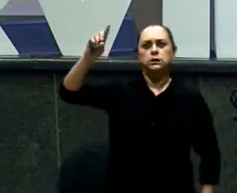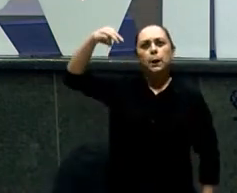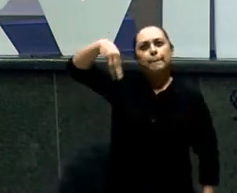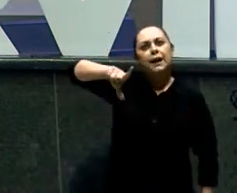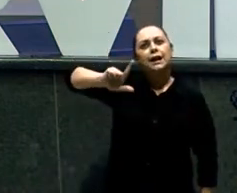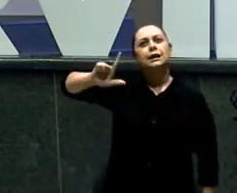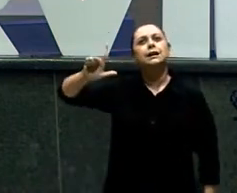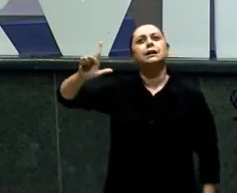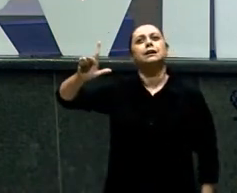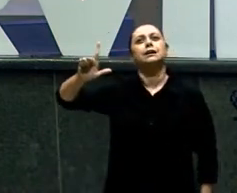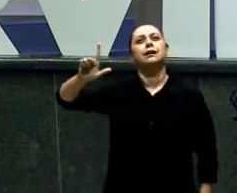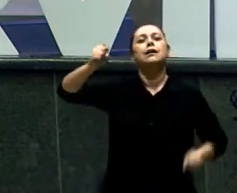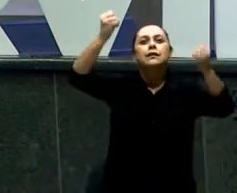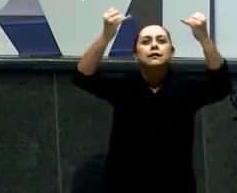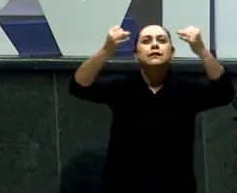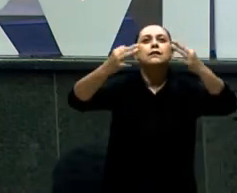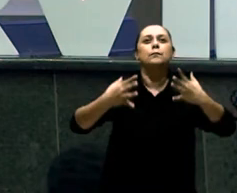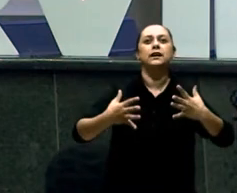Quando a gente Amadurece